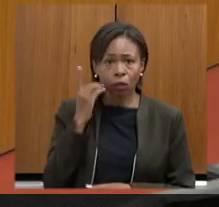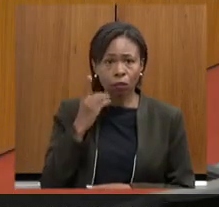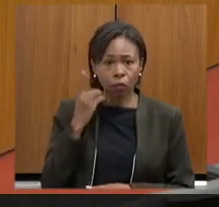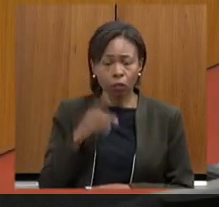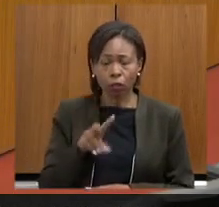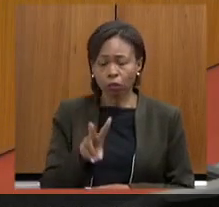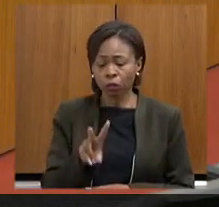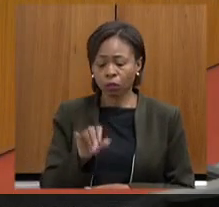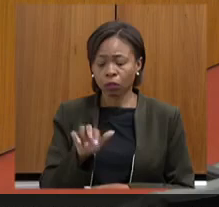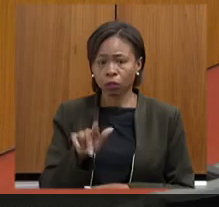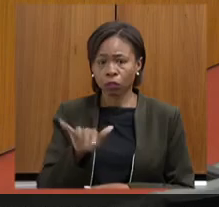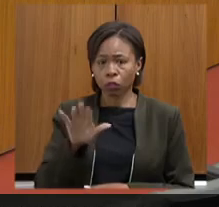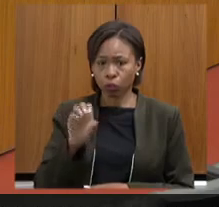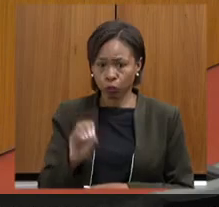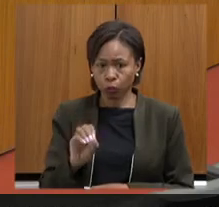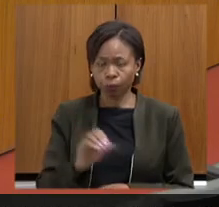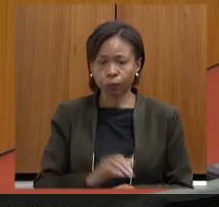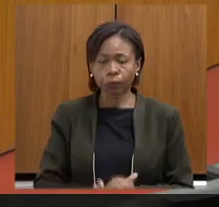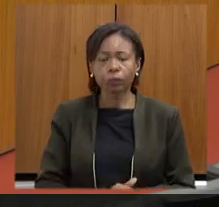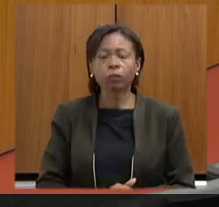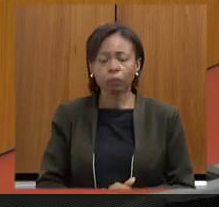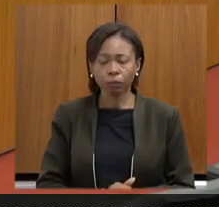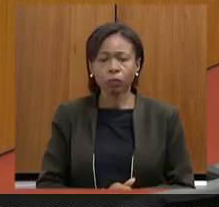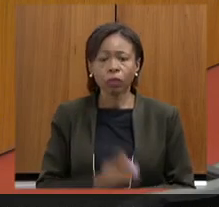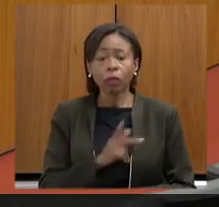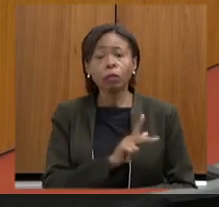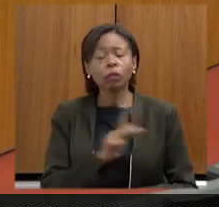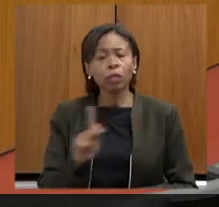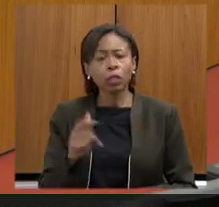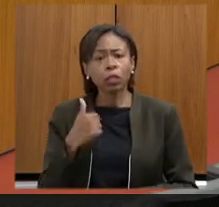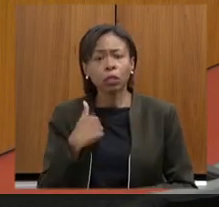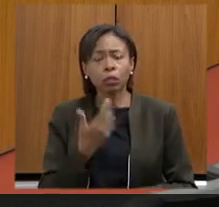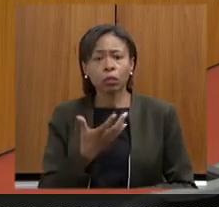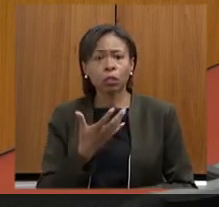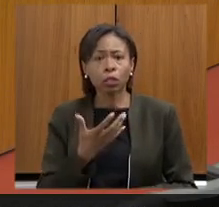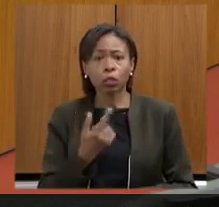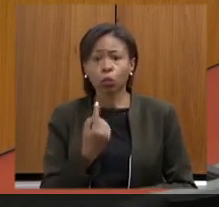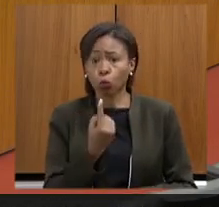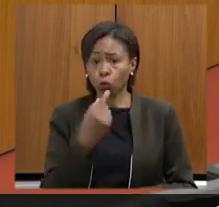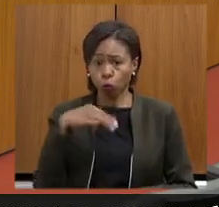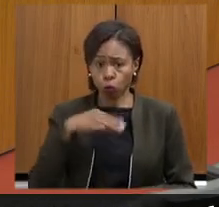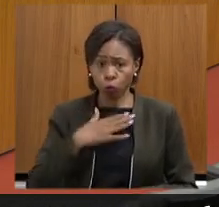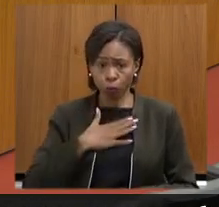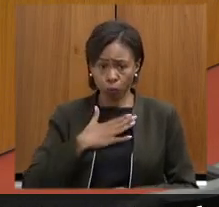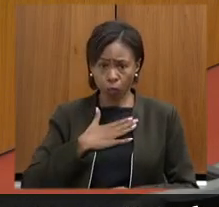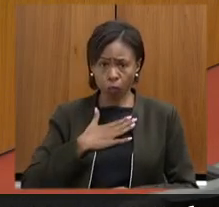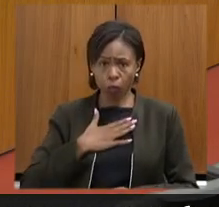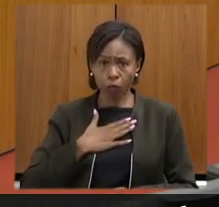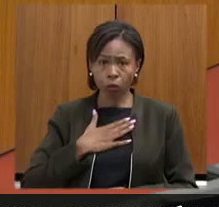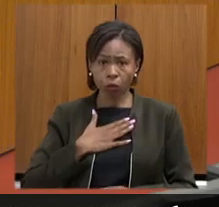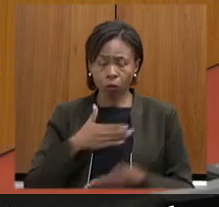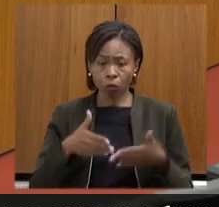Virgílio Guimarães deputado presidente só gostaria de meu um minuto por favor presidente